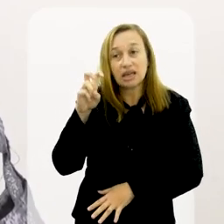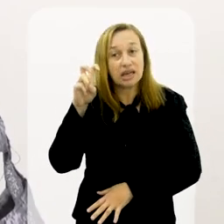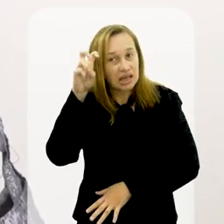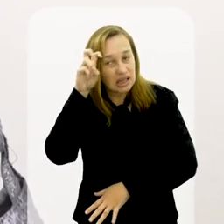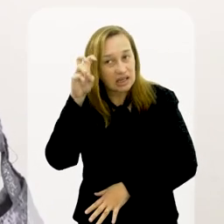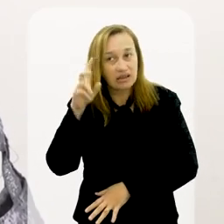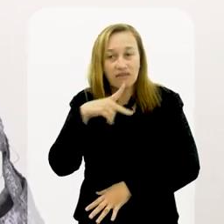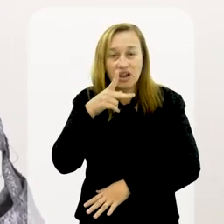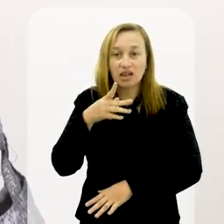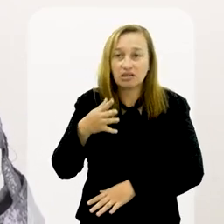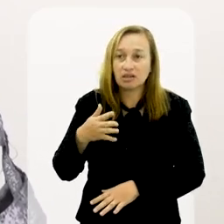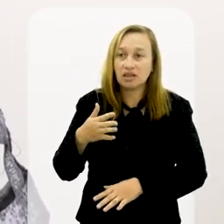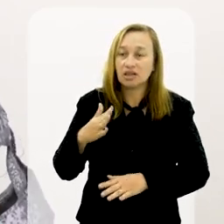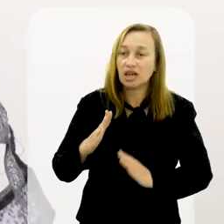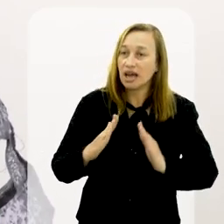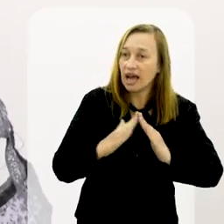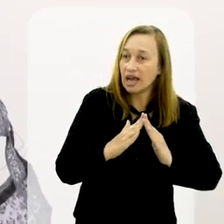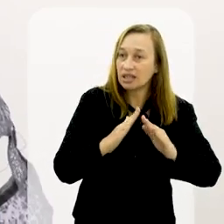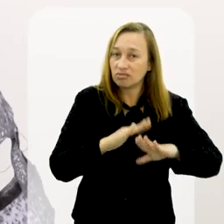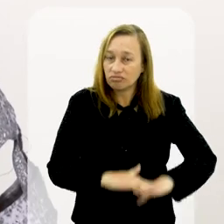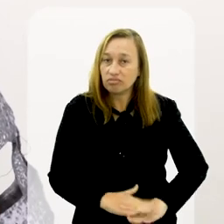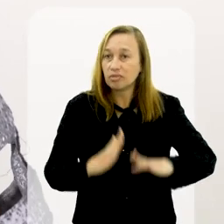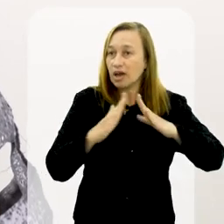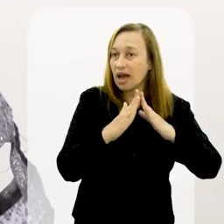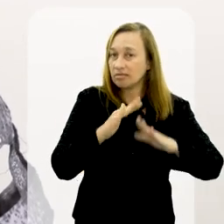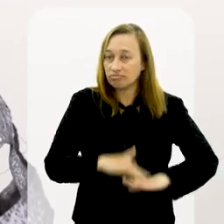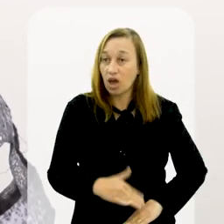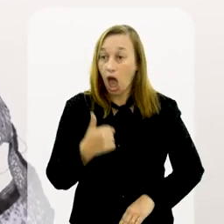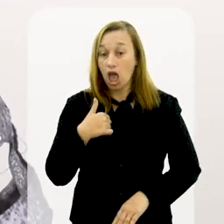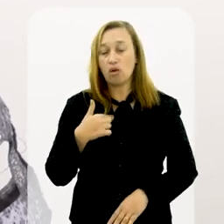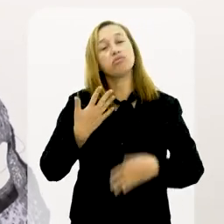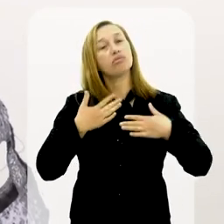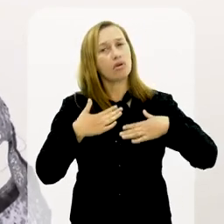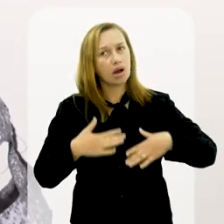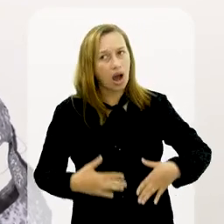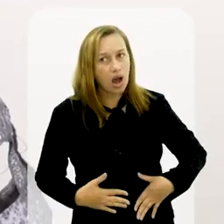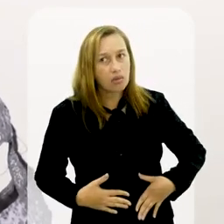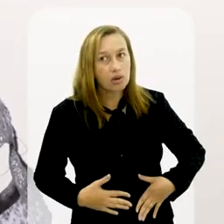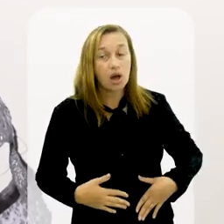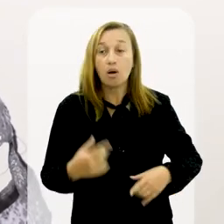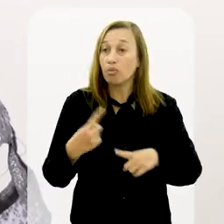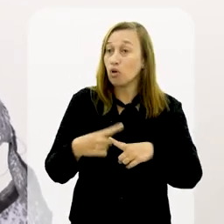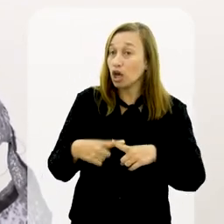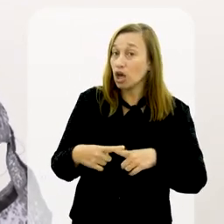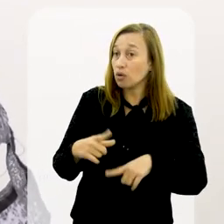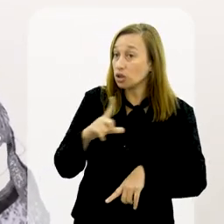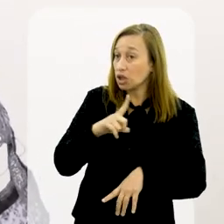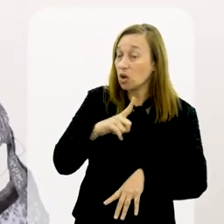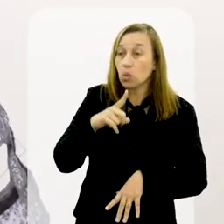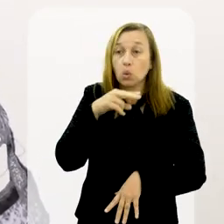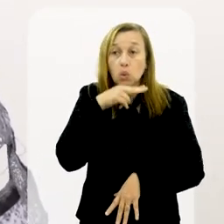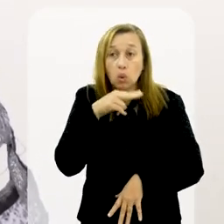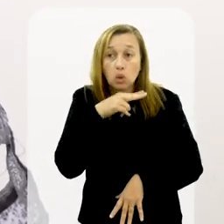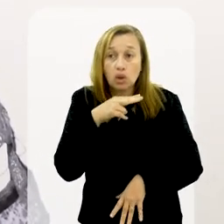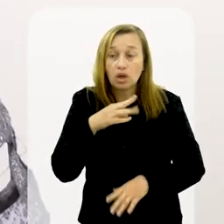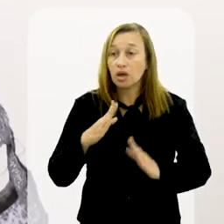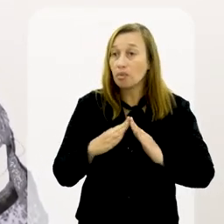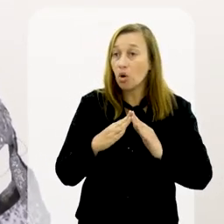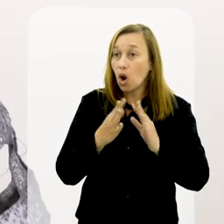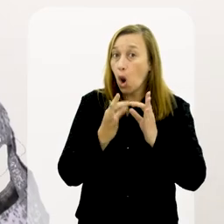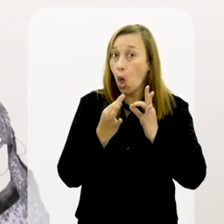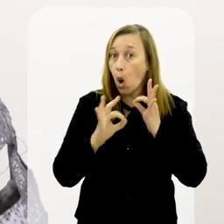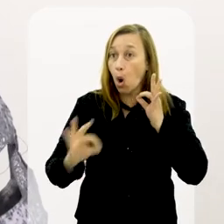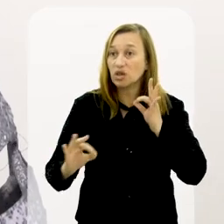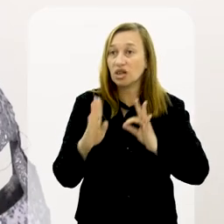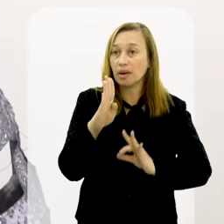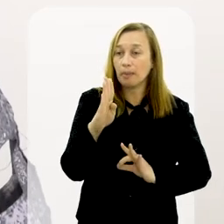em casa, em casa. Porque aí eu fico tranquila. Porque eu tenho médios que agora, eles moram em Bras de